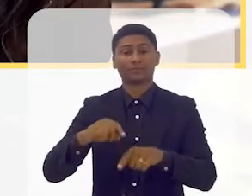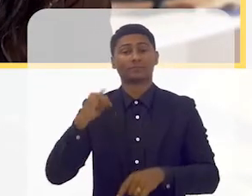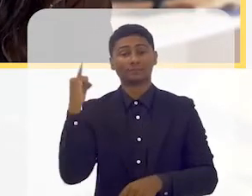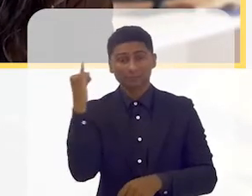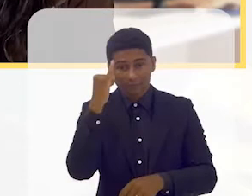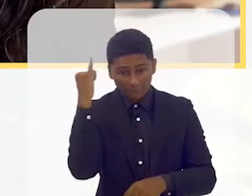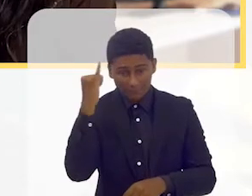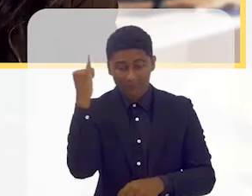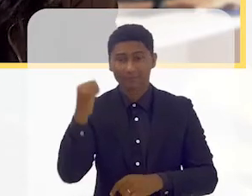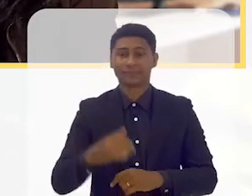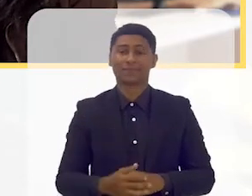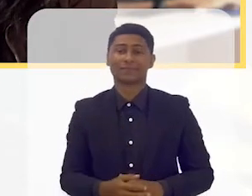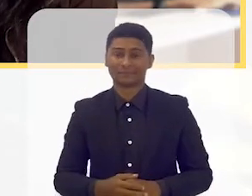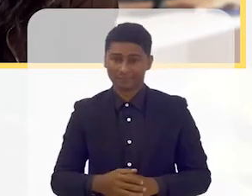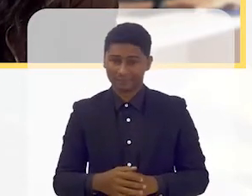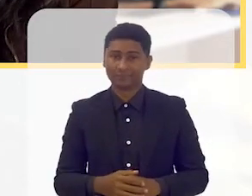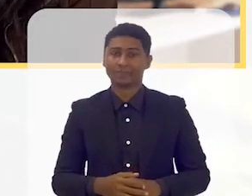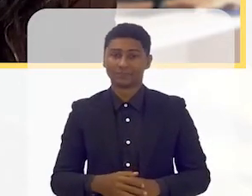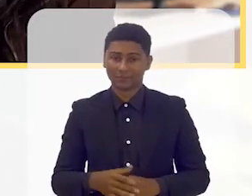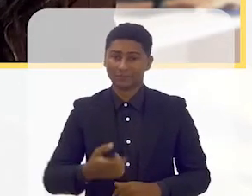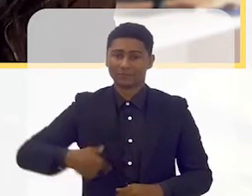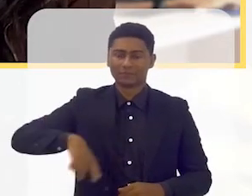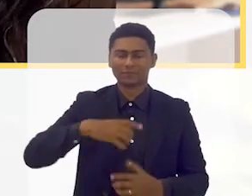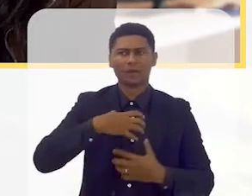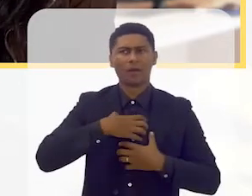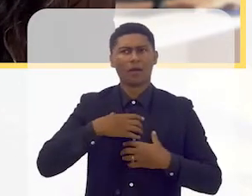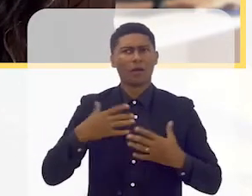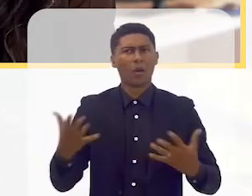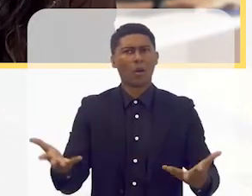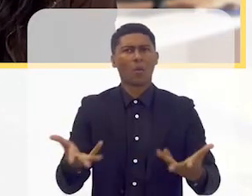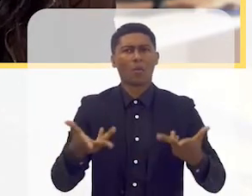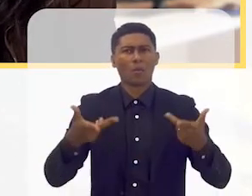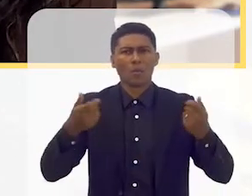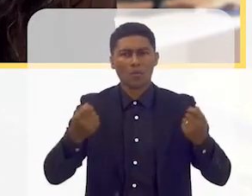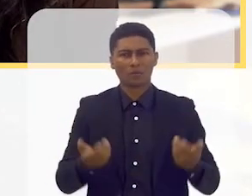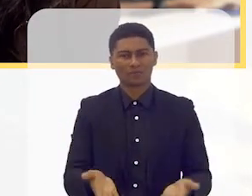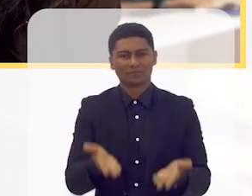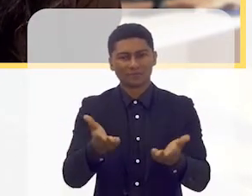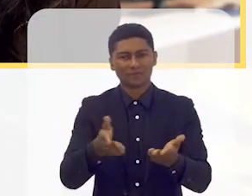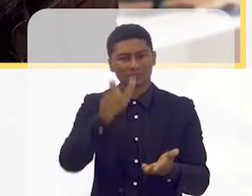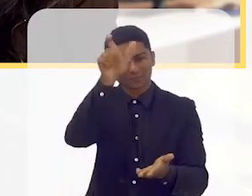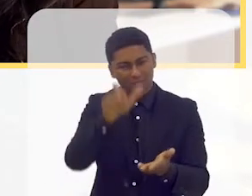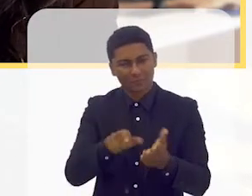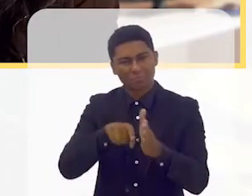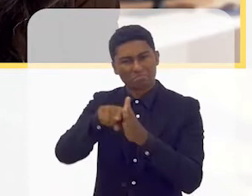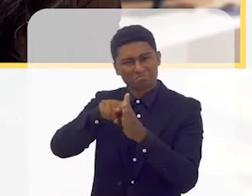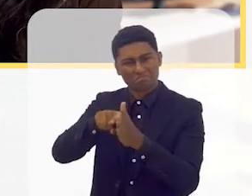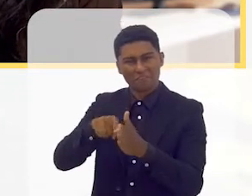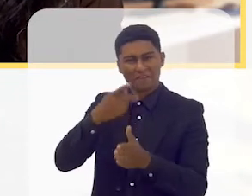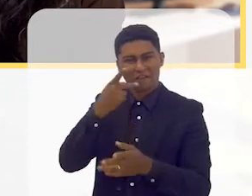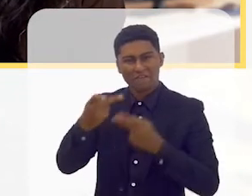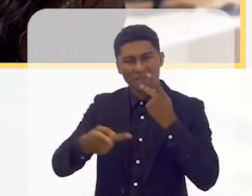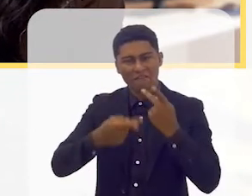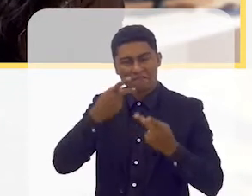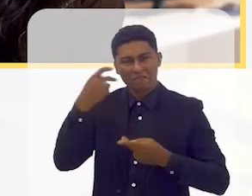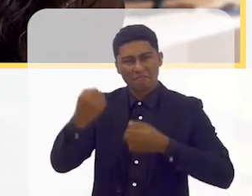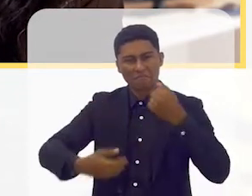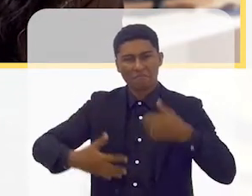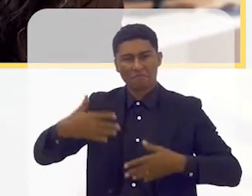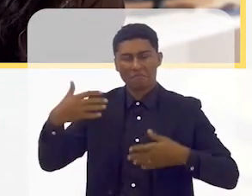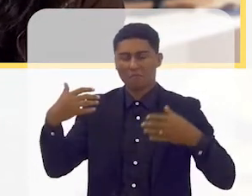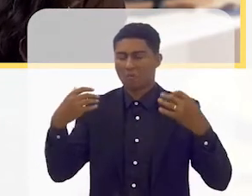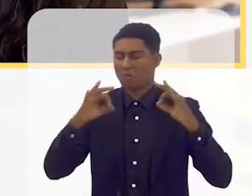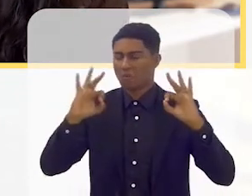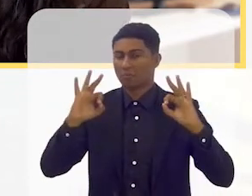maravilhoso, que realmente encanta. Encanta ouvir uma pesquisadora falando a respeito